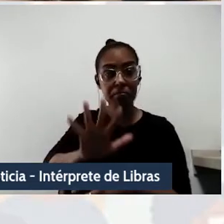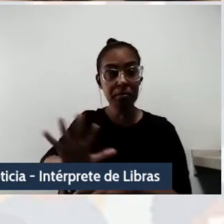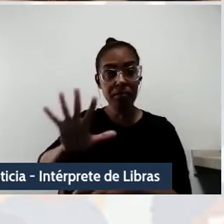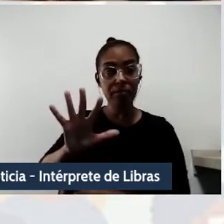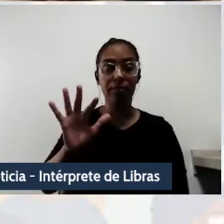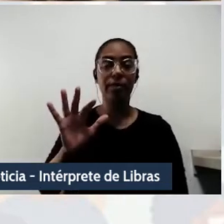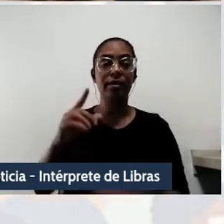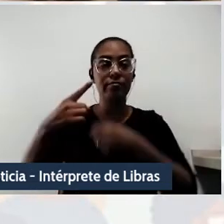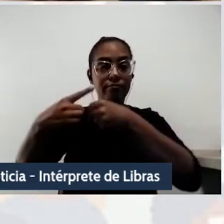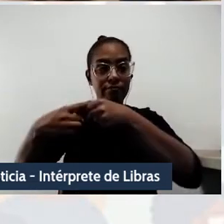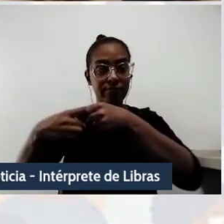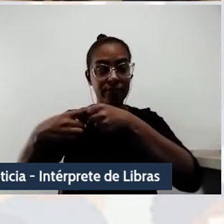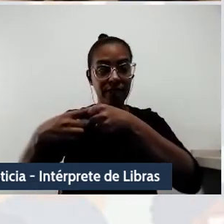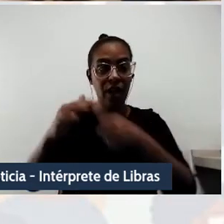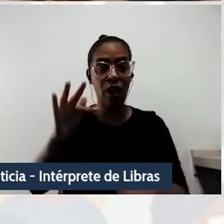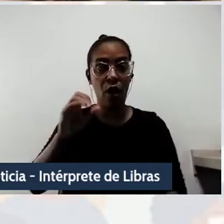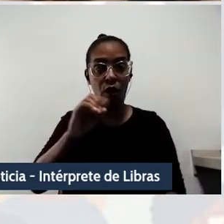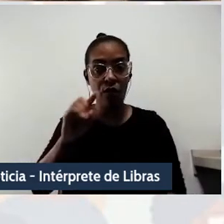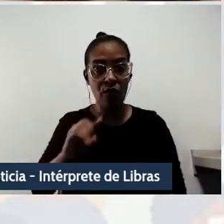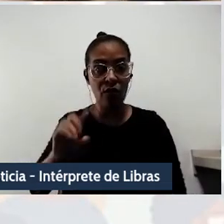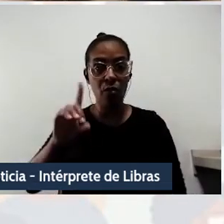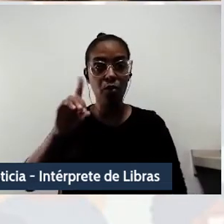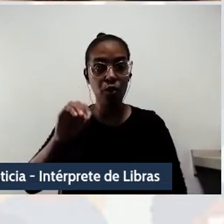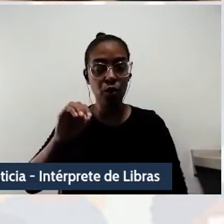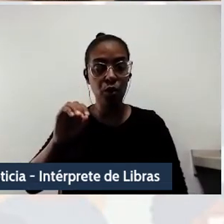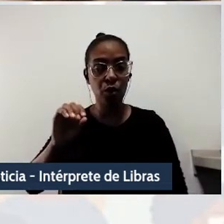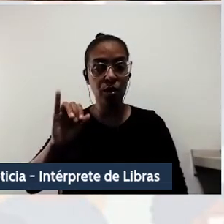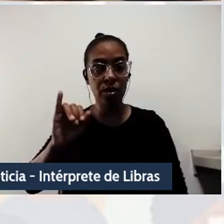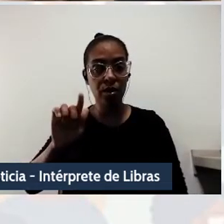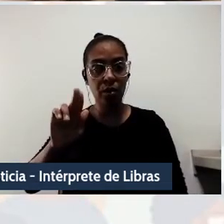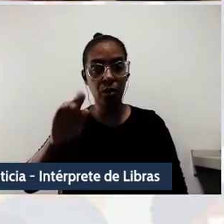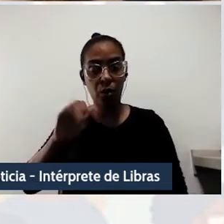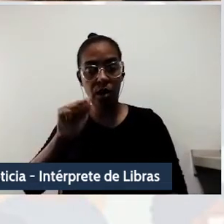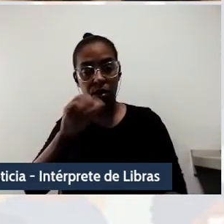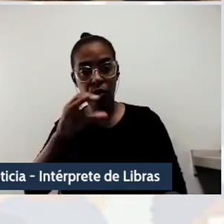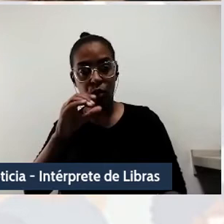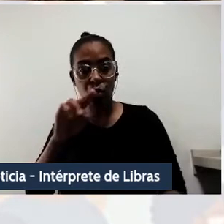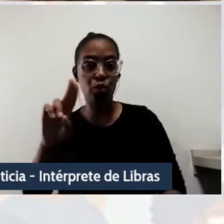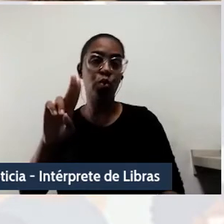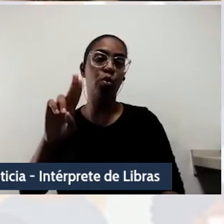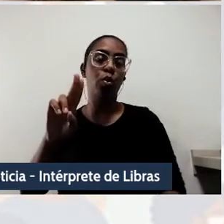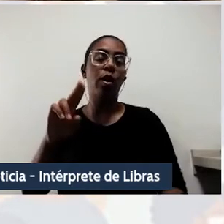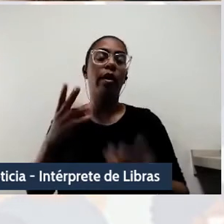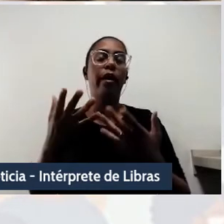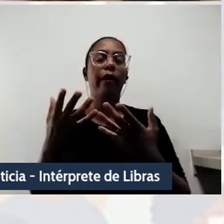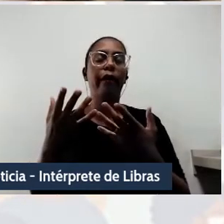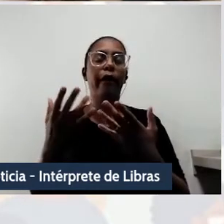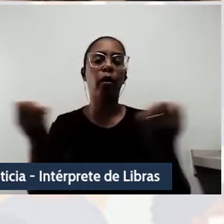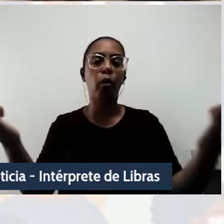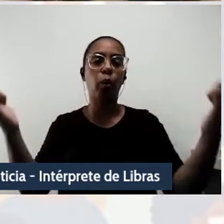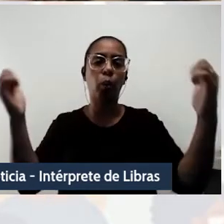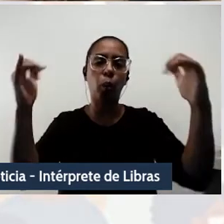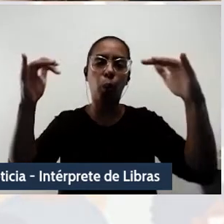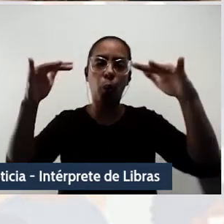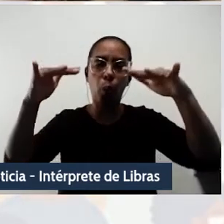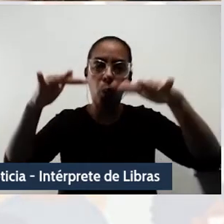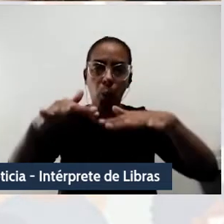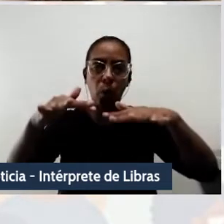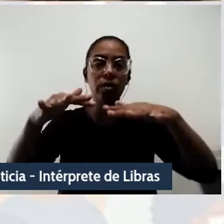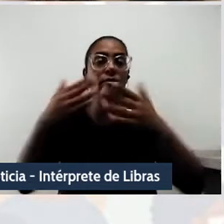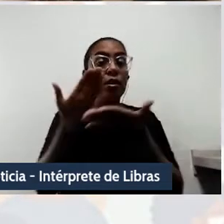beleza das cataratas ou pela grandiosidade da Itaipu. Muitos vêm aqui para estudar, mas não para estudar no Brasil.